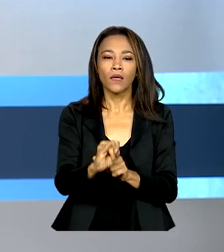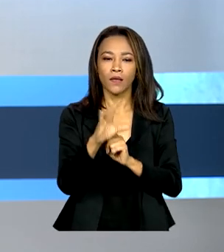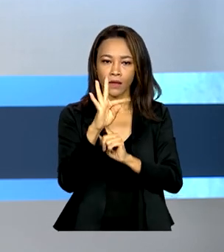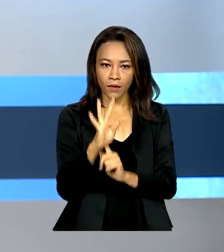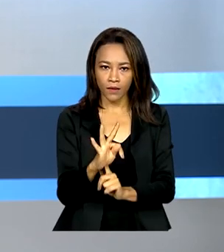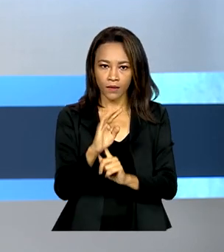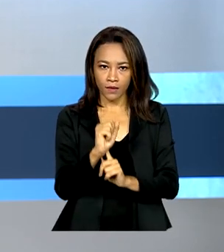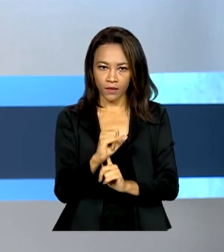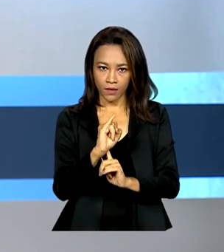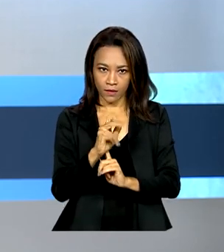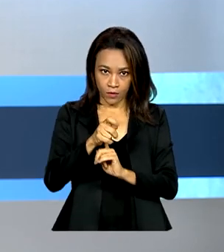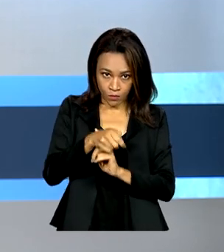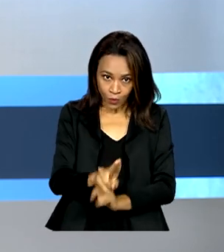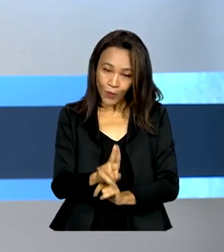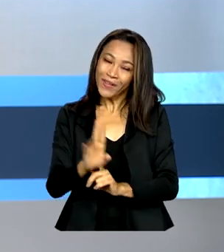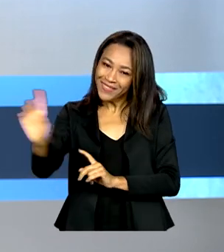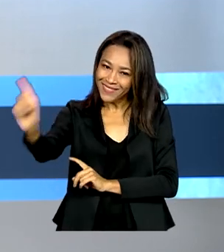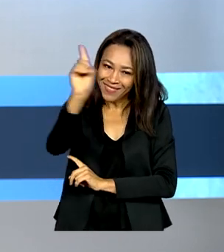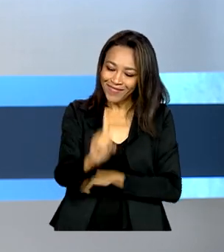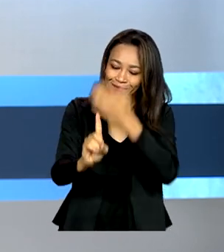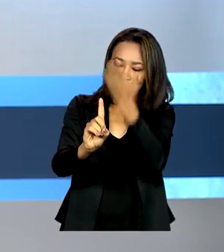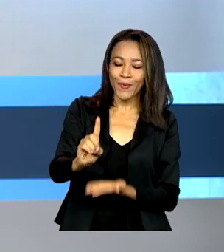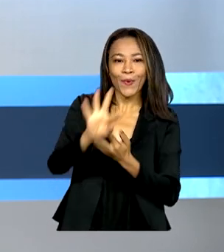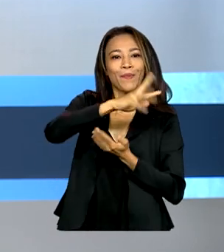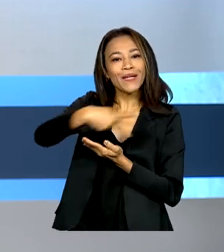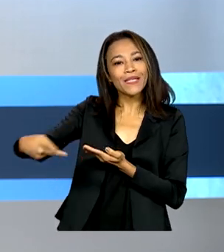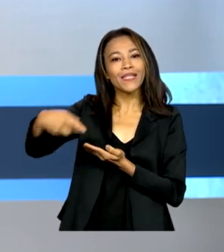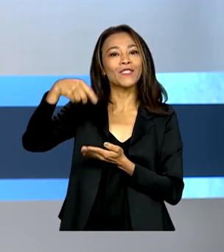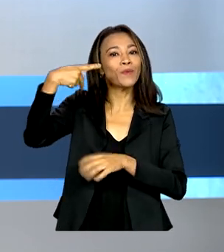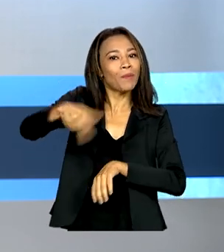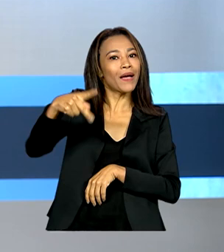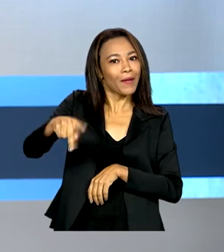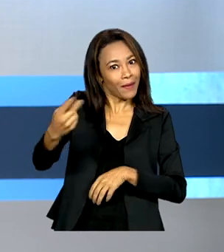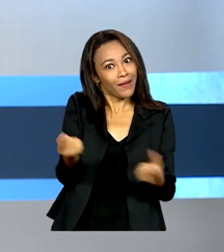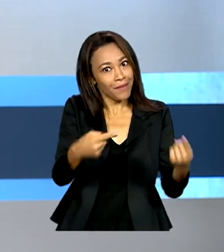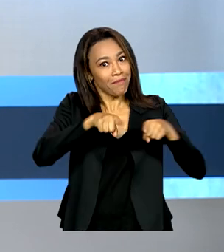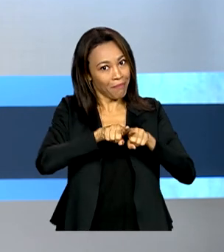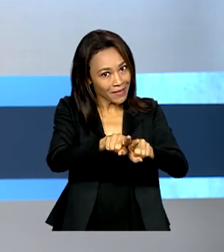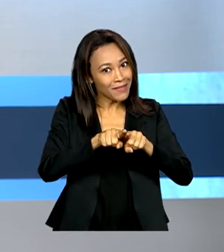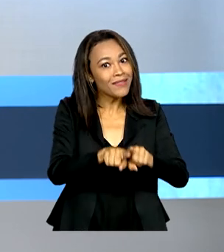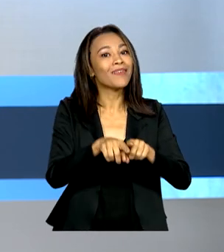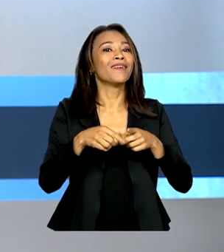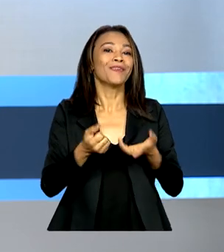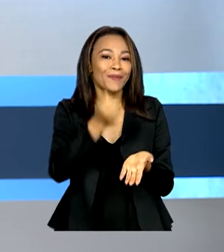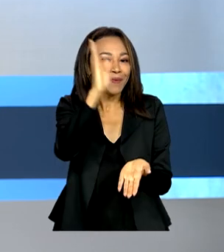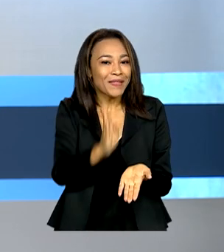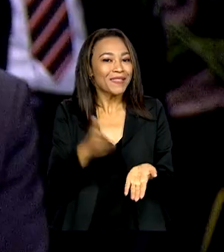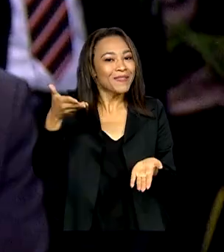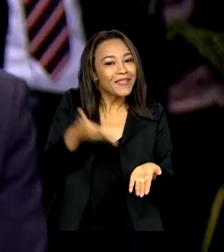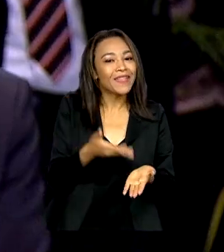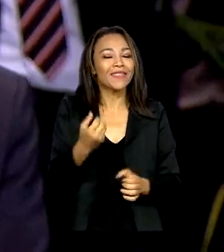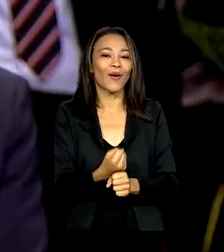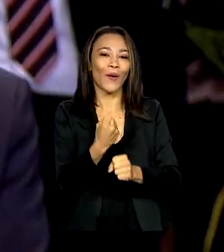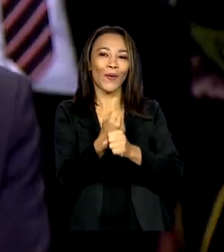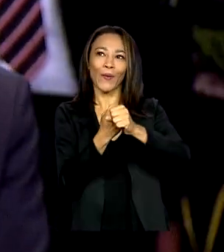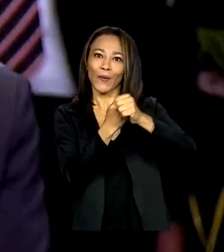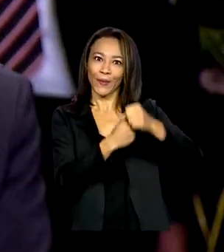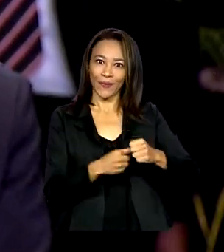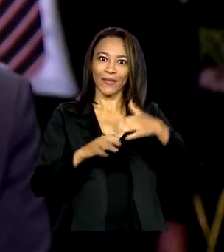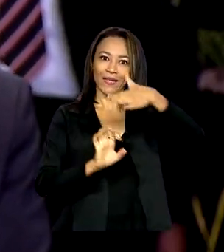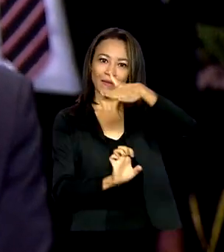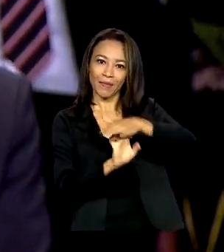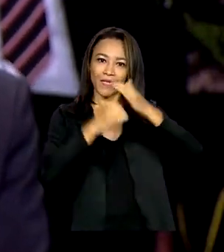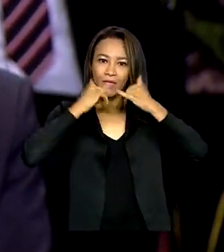presidente do Paraguai, Mário Abdo Benítez, país que é sócio do Brasil na usina hidrelétrica. Enio